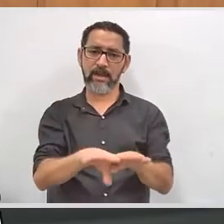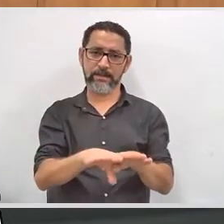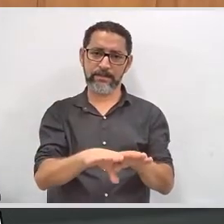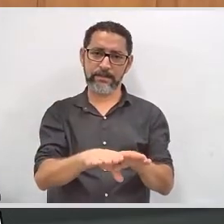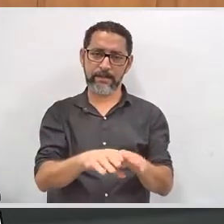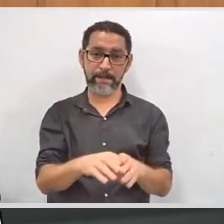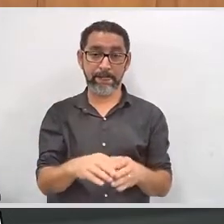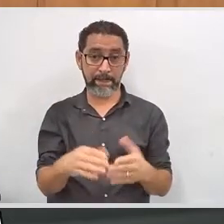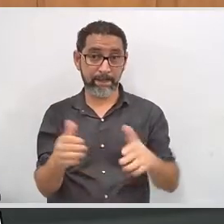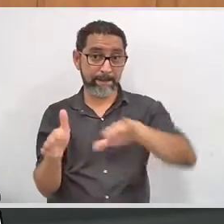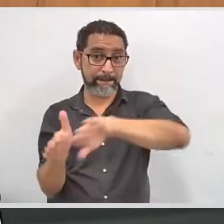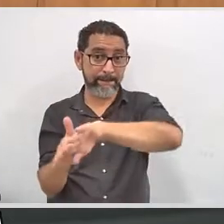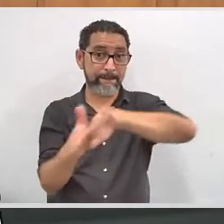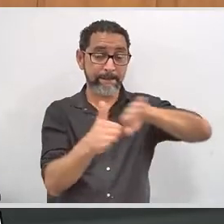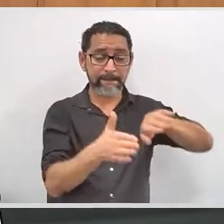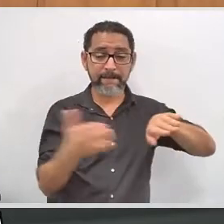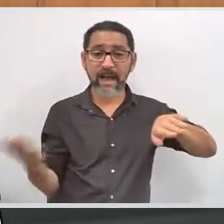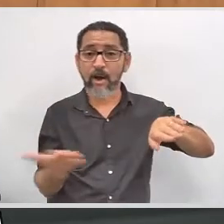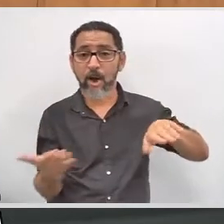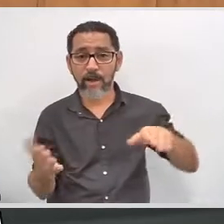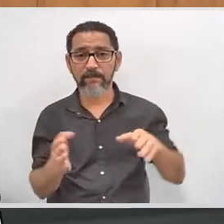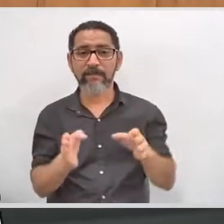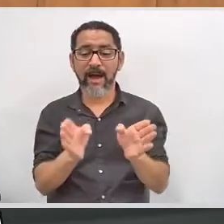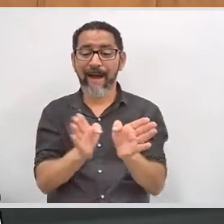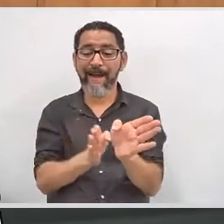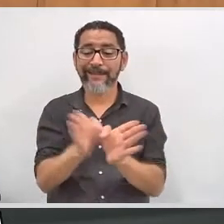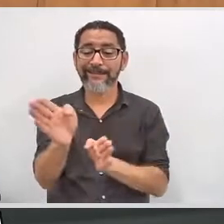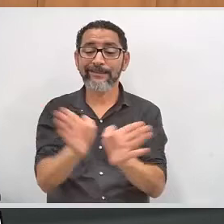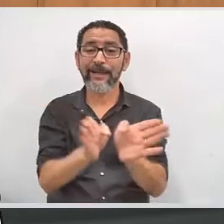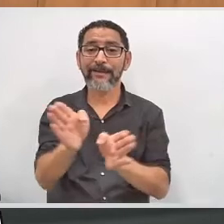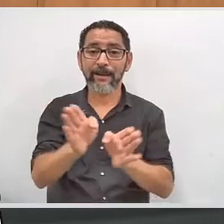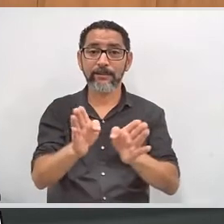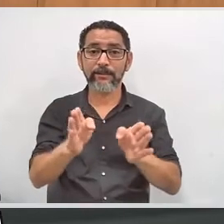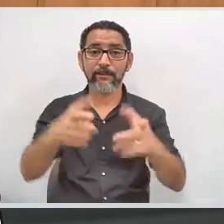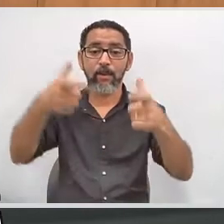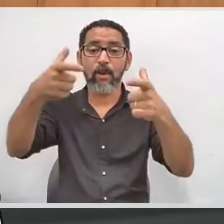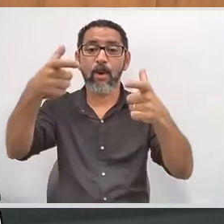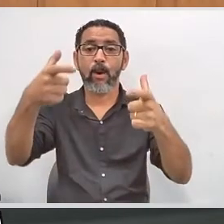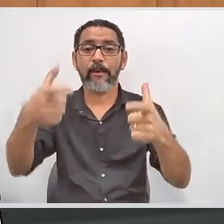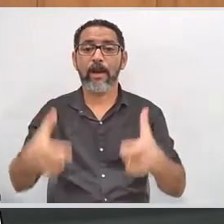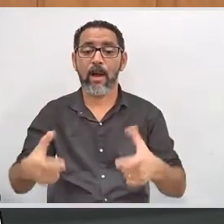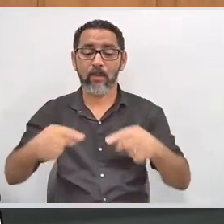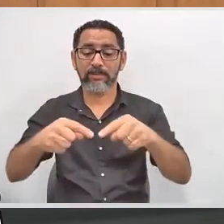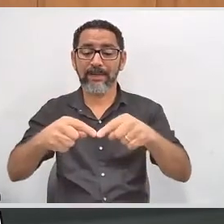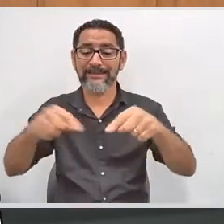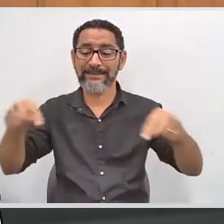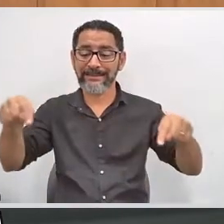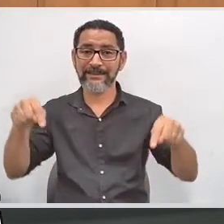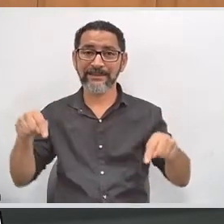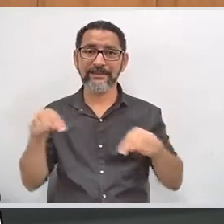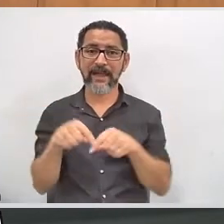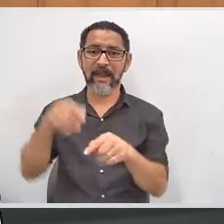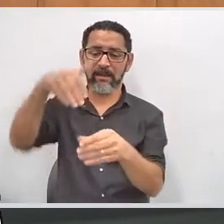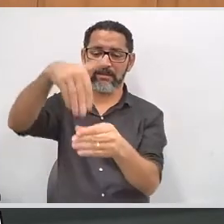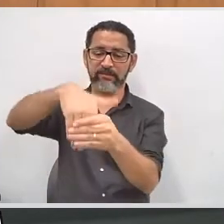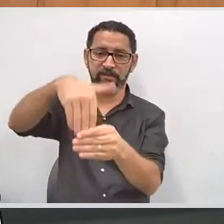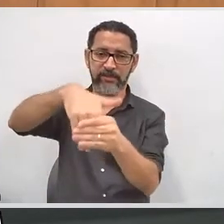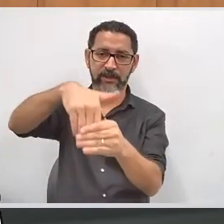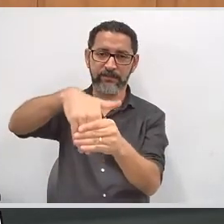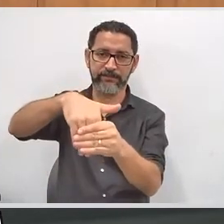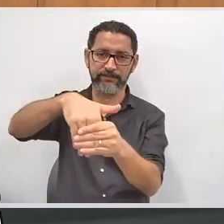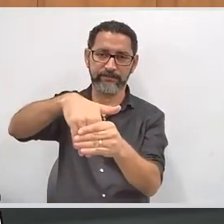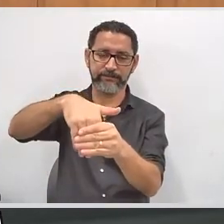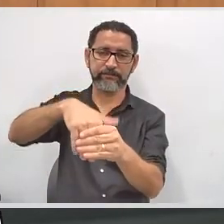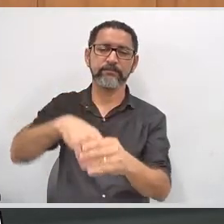agora, acessibilidade nos locais de votação. Como essa pergunta já dizia, estava preocupada com isso daí, e eu vou reiterar,